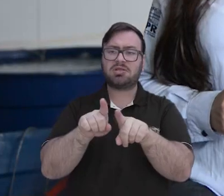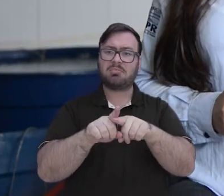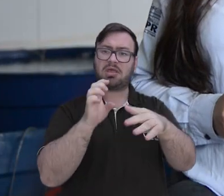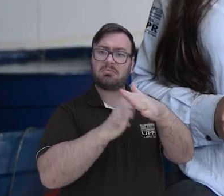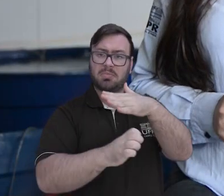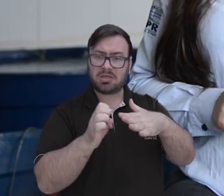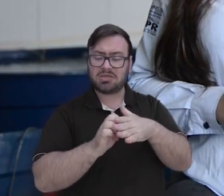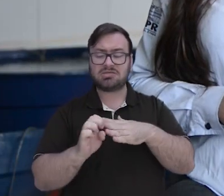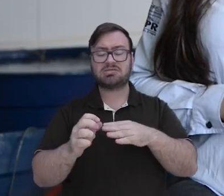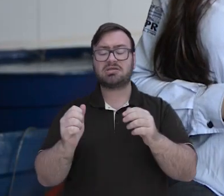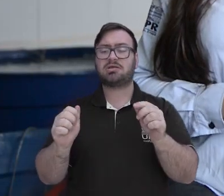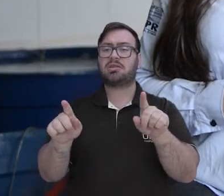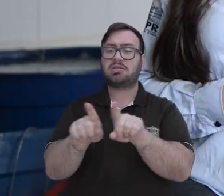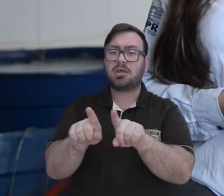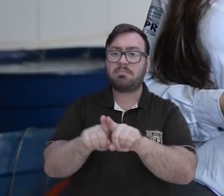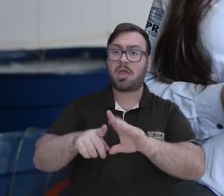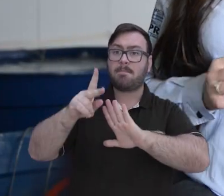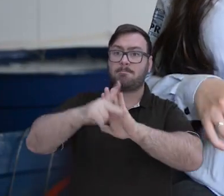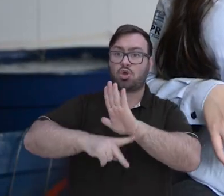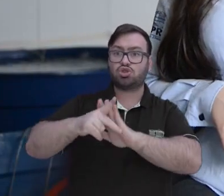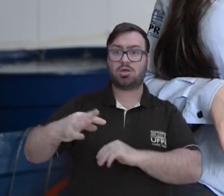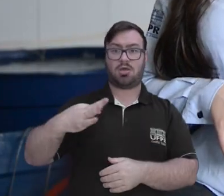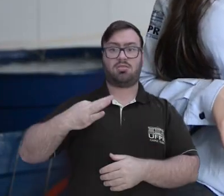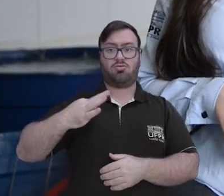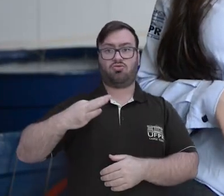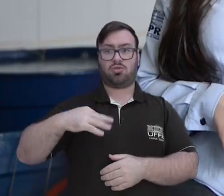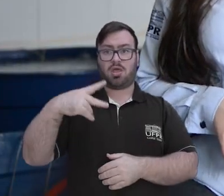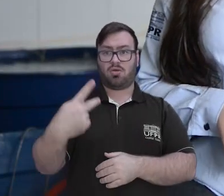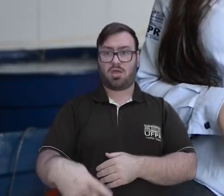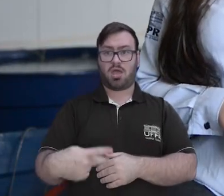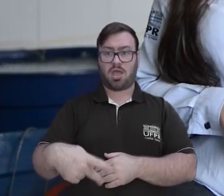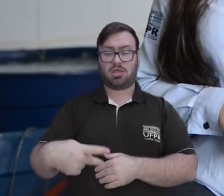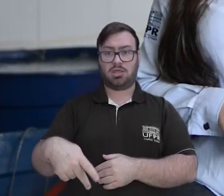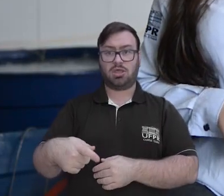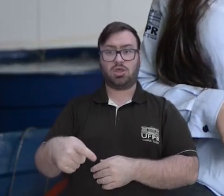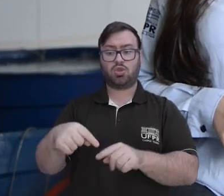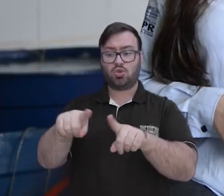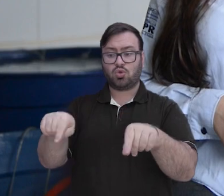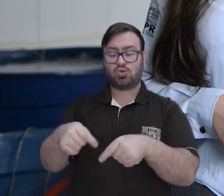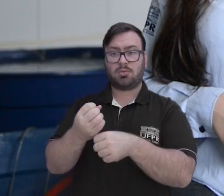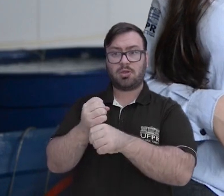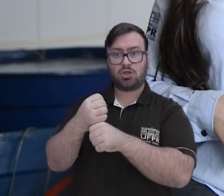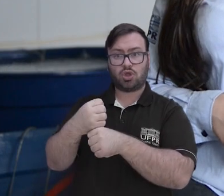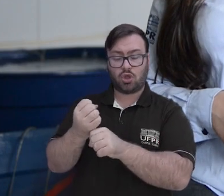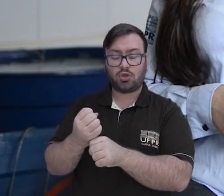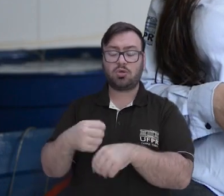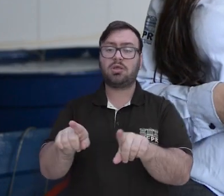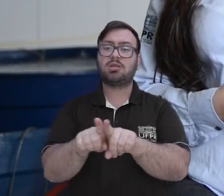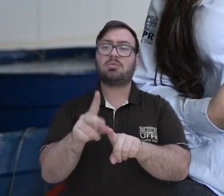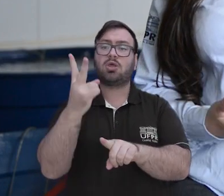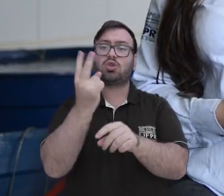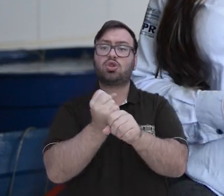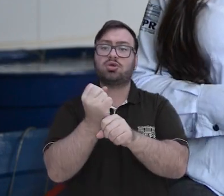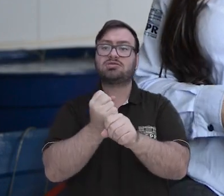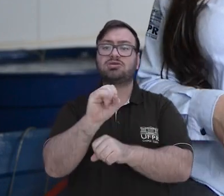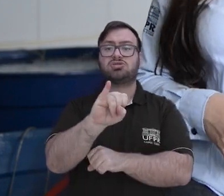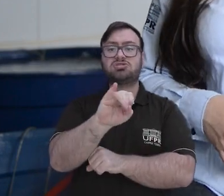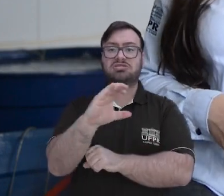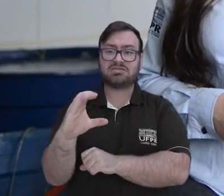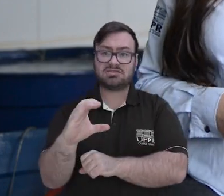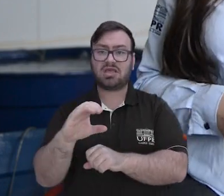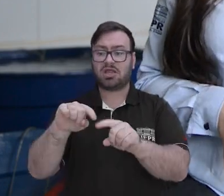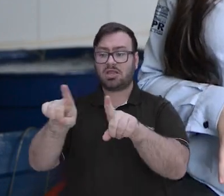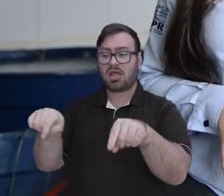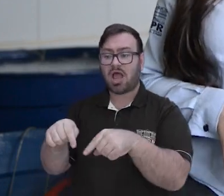projeto voluntário aqui no Laboratório de Carcinicultura e fiz dois anos de iniciação científica no